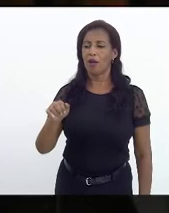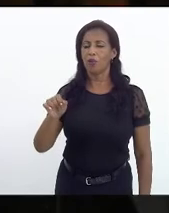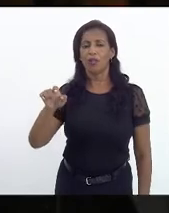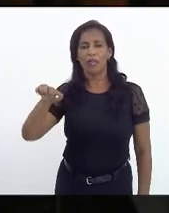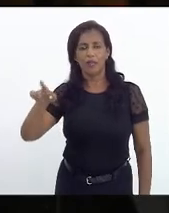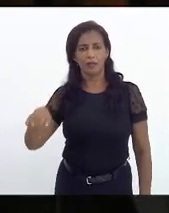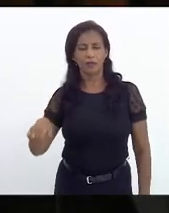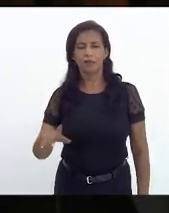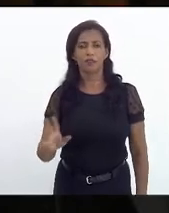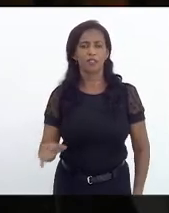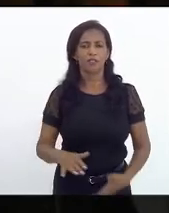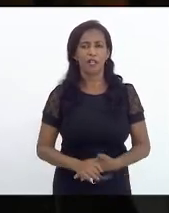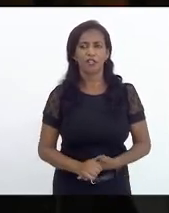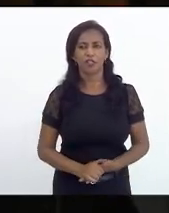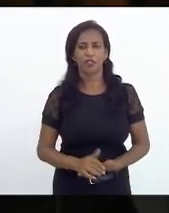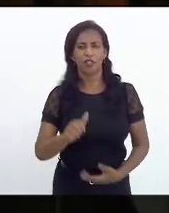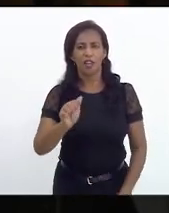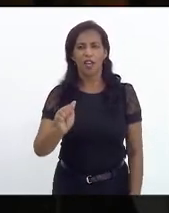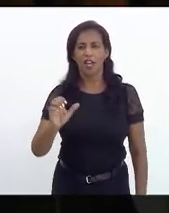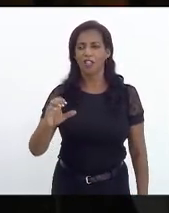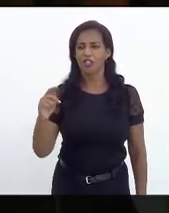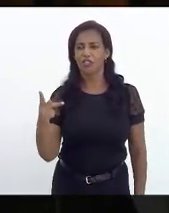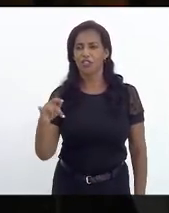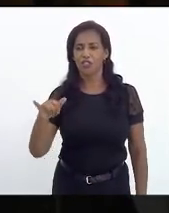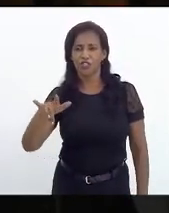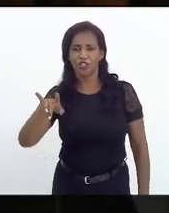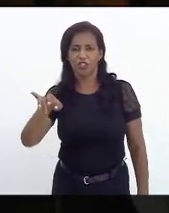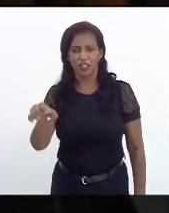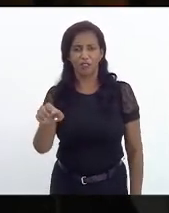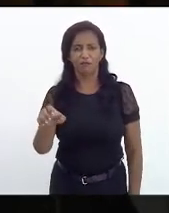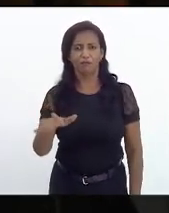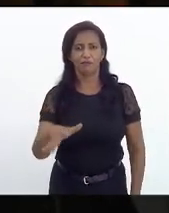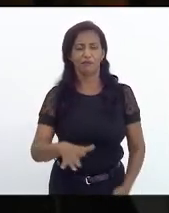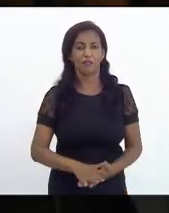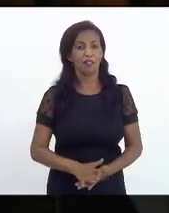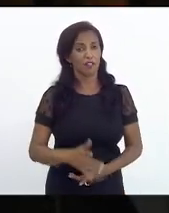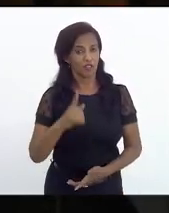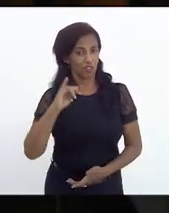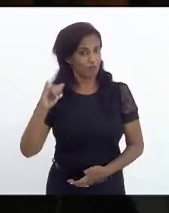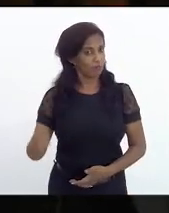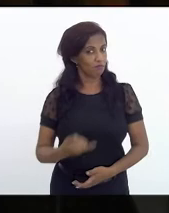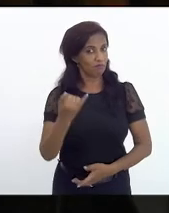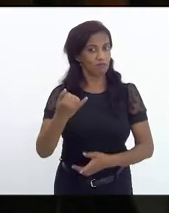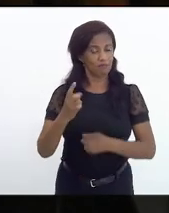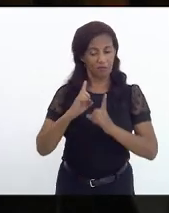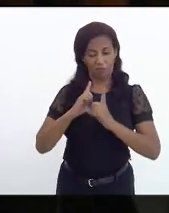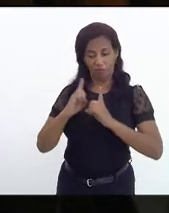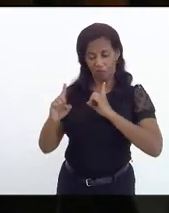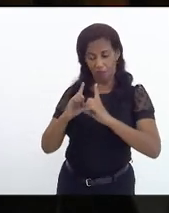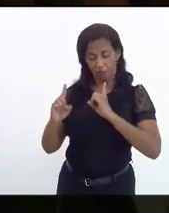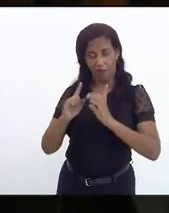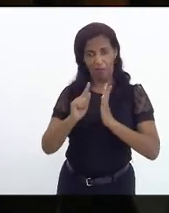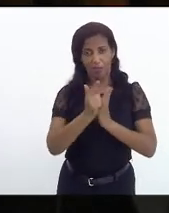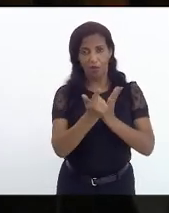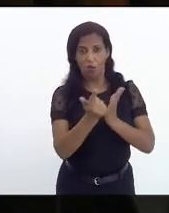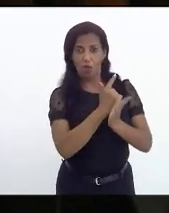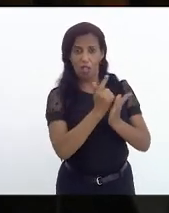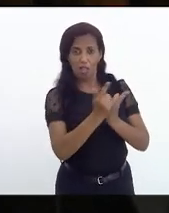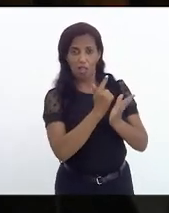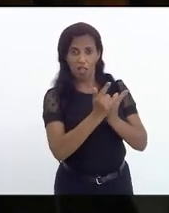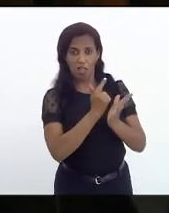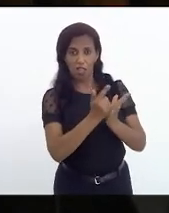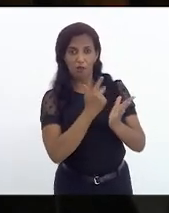Bembe. Nós inclusive tivemos a oportunidade e vossa excelência a debater o livro da Achille Bembe sobre